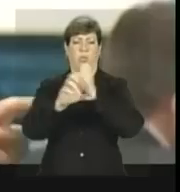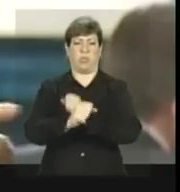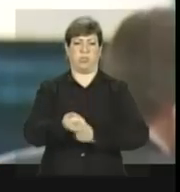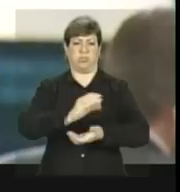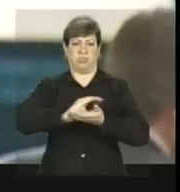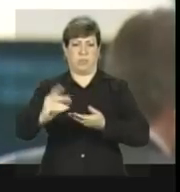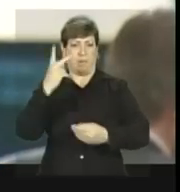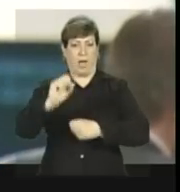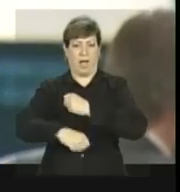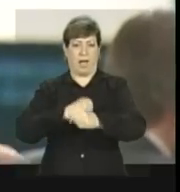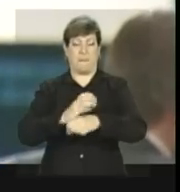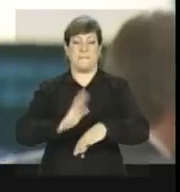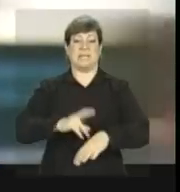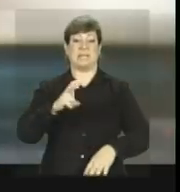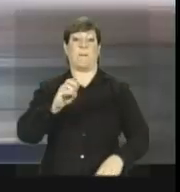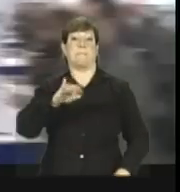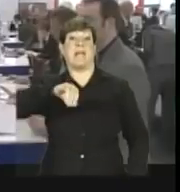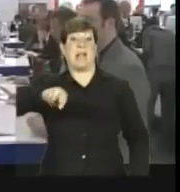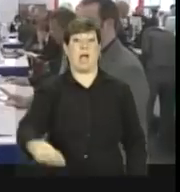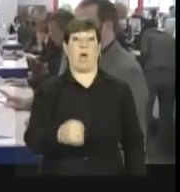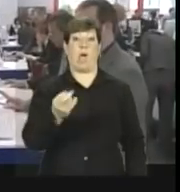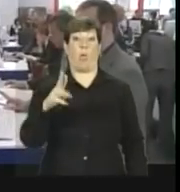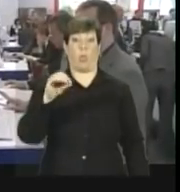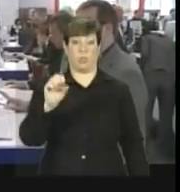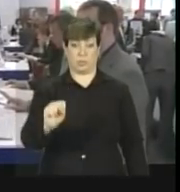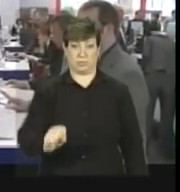investimento de mais de 50 bilhões de euros.